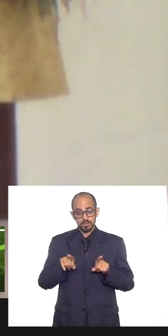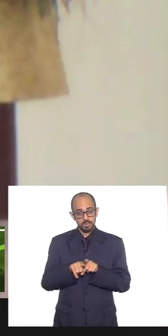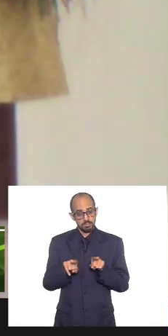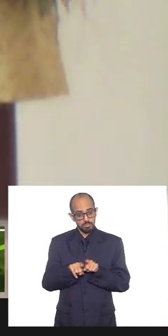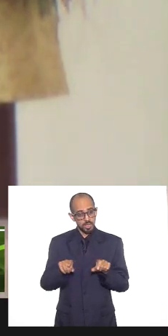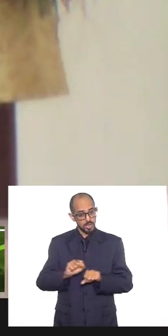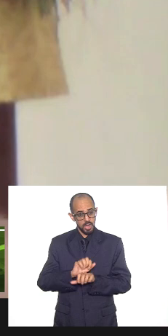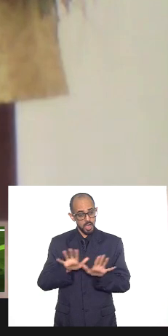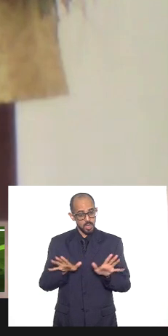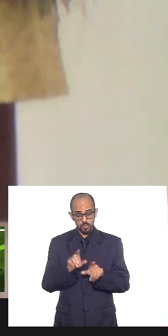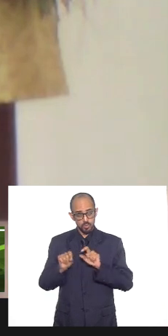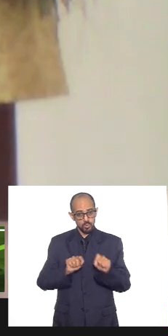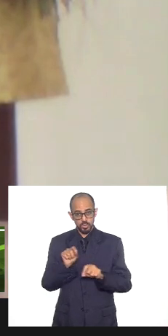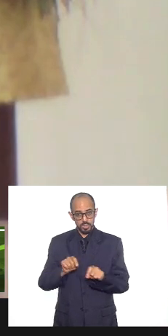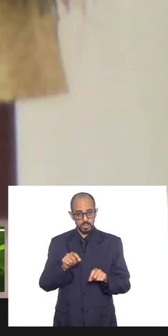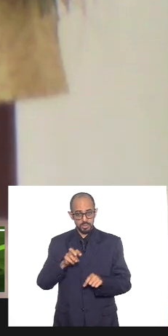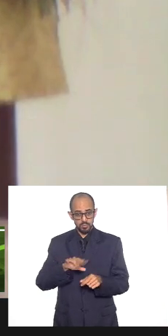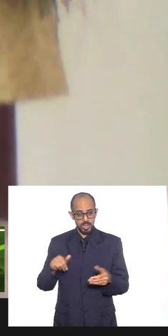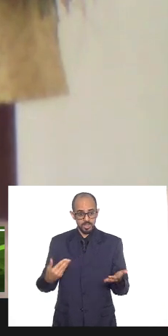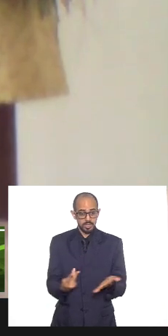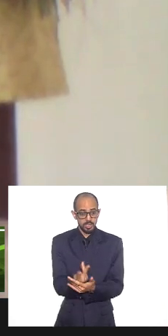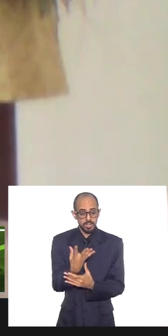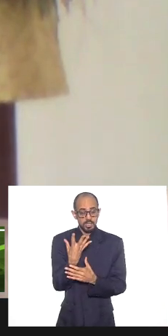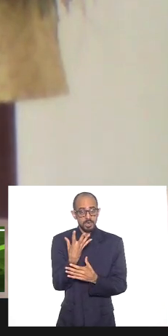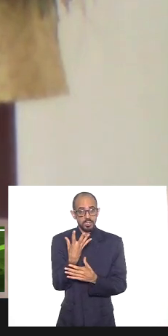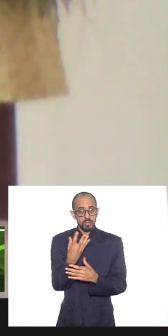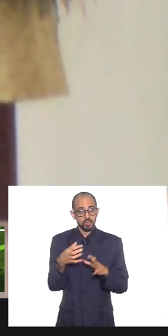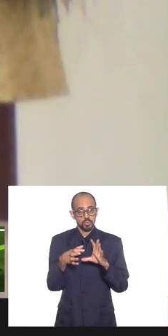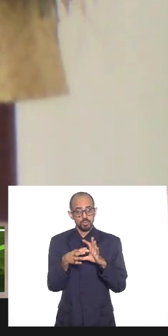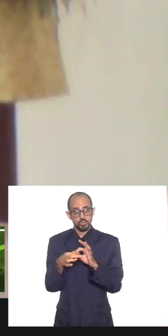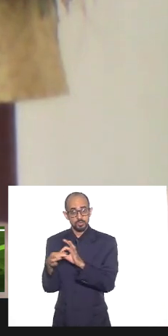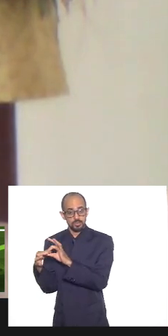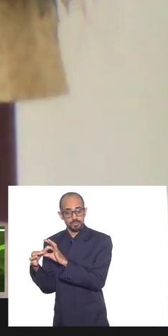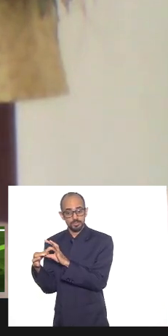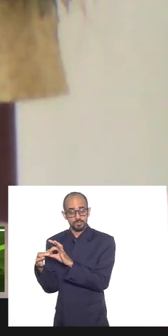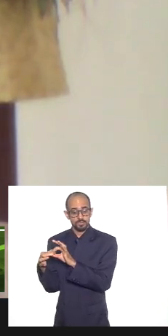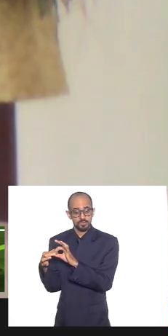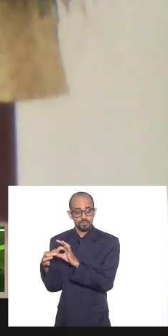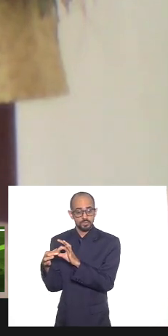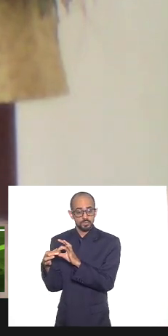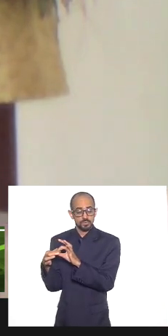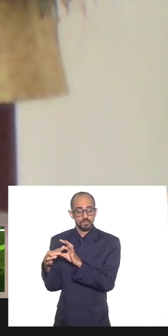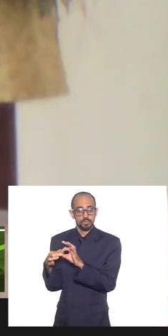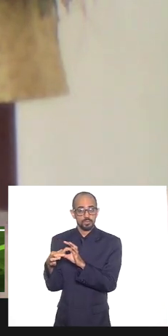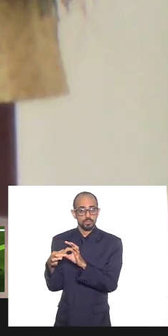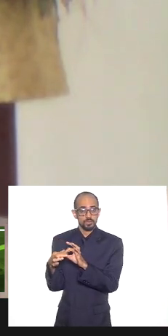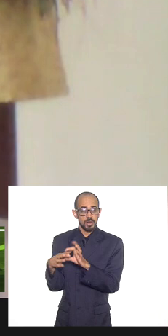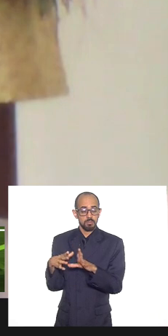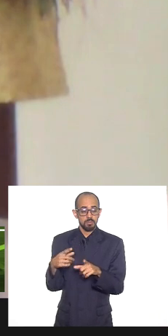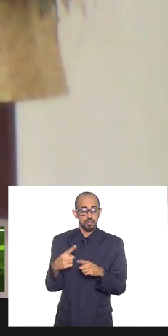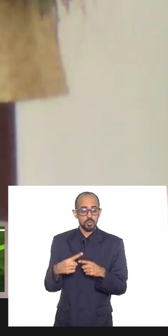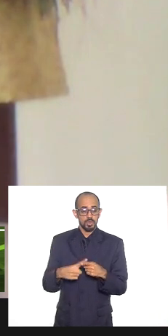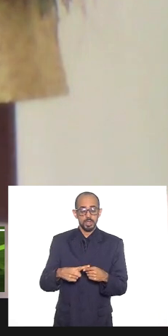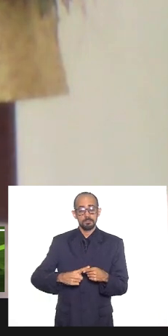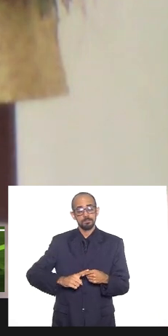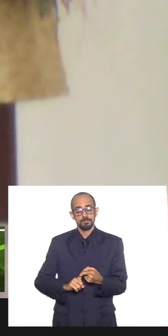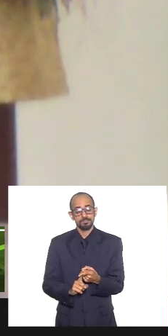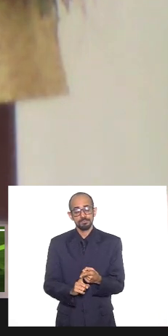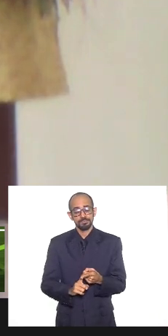criando situações de amortecê-lo, de distensioná-lo, porque realmente,